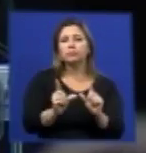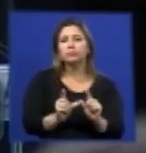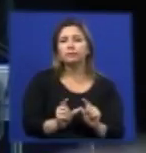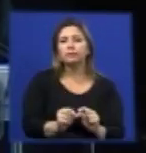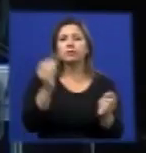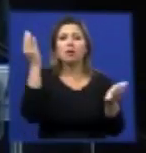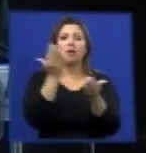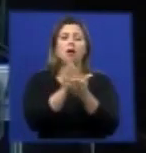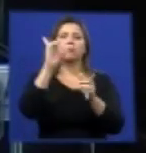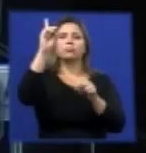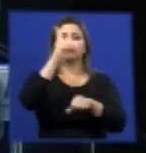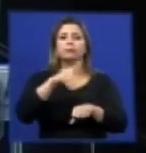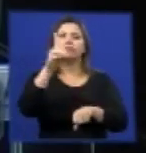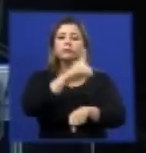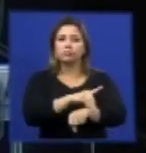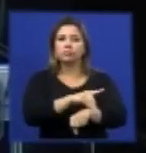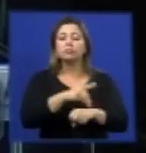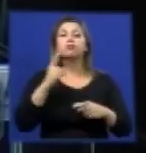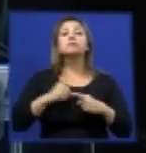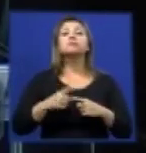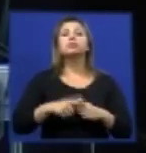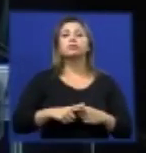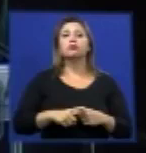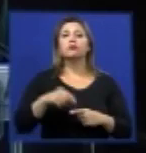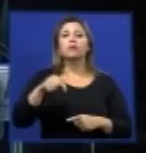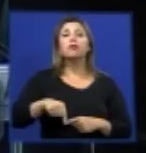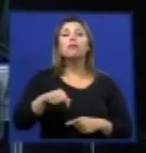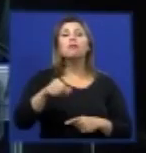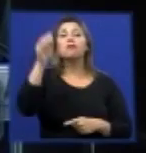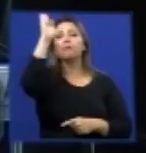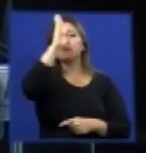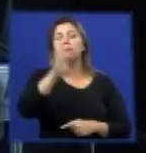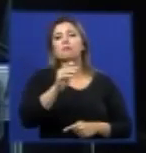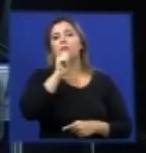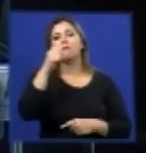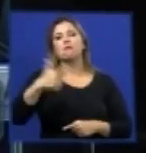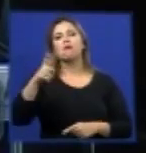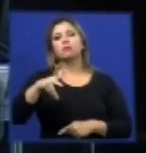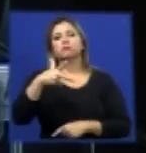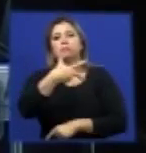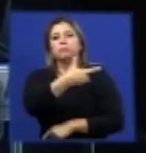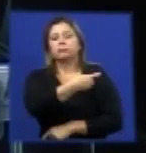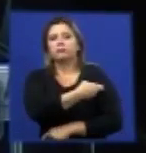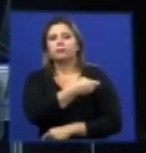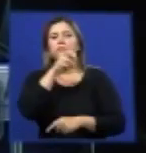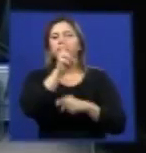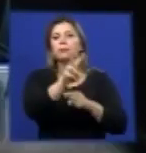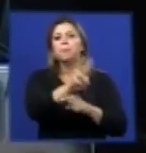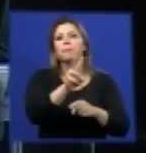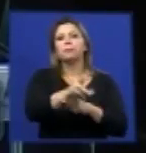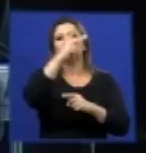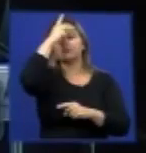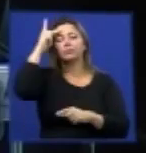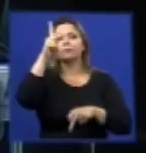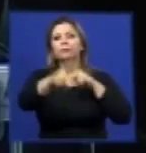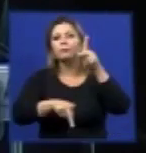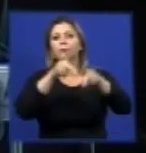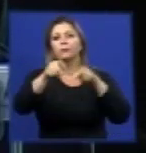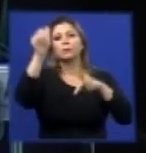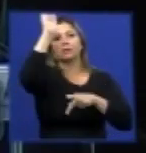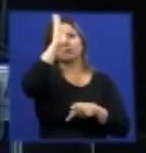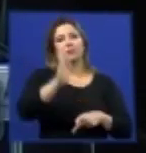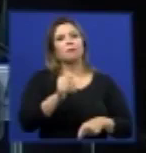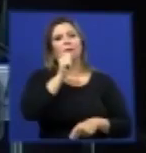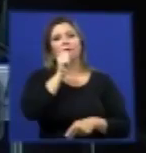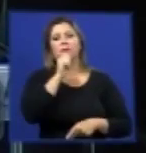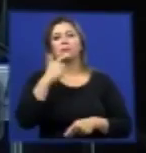desregipe por quê? porque infelizmente nós não temos uma vacina que possa proteger a população brasileira a única